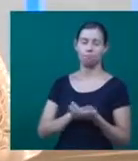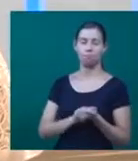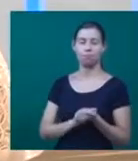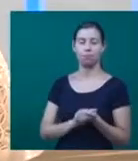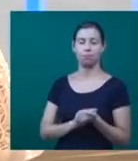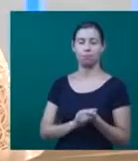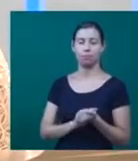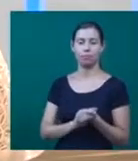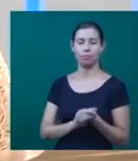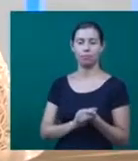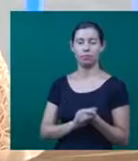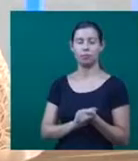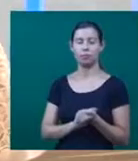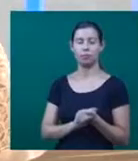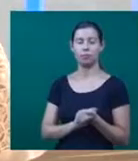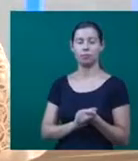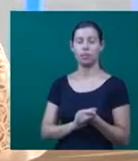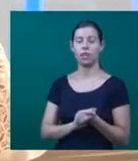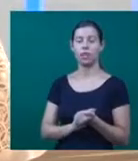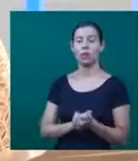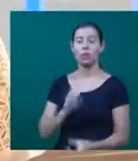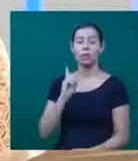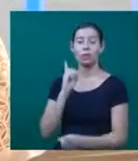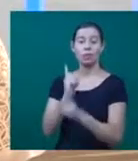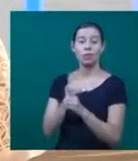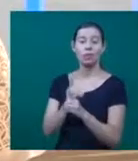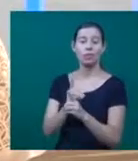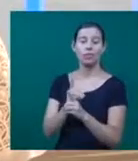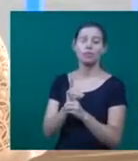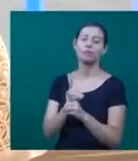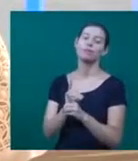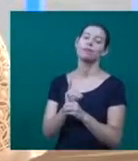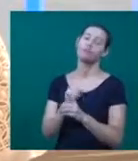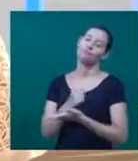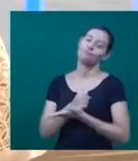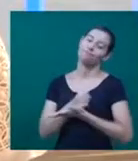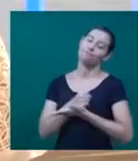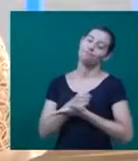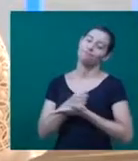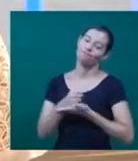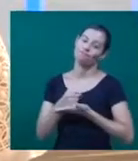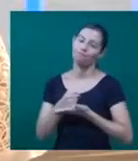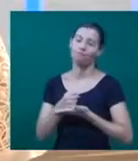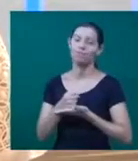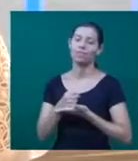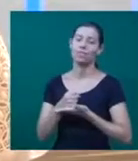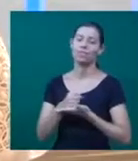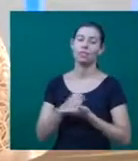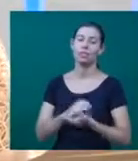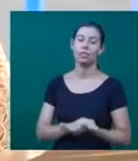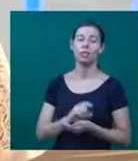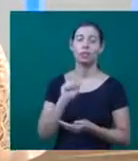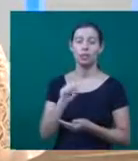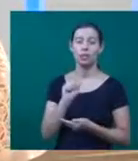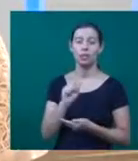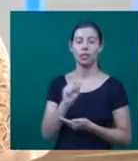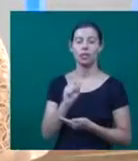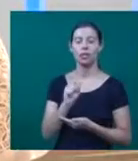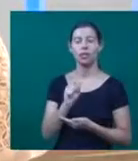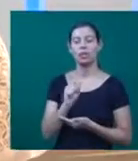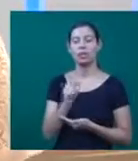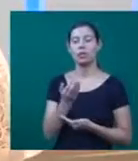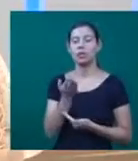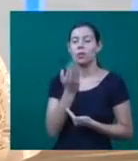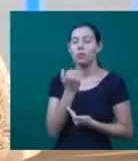maioria das vezes, eles são diagnosticados já em fase avançada. O principal sintoma do câncer de pâncreas, a pessoa começa a notar uma perda de apetite e um